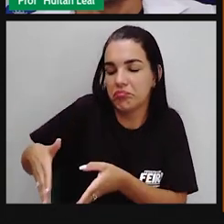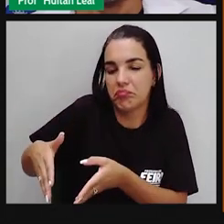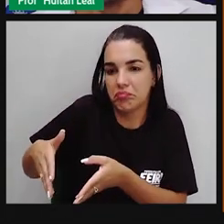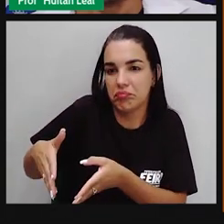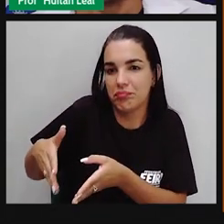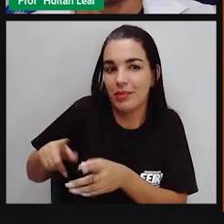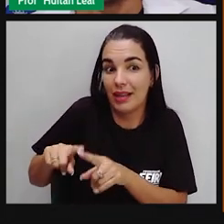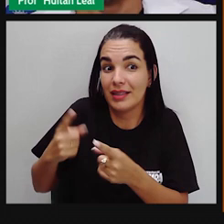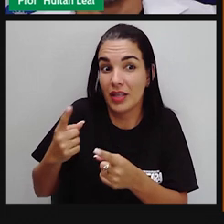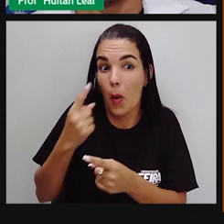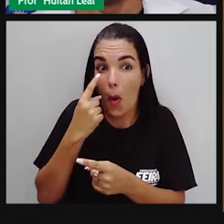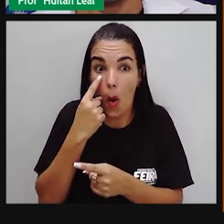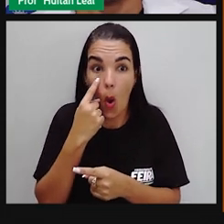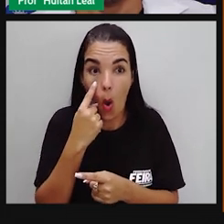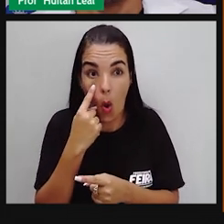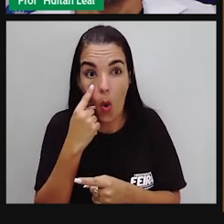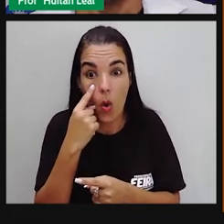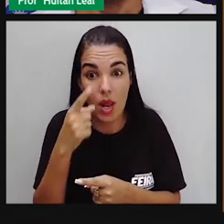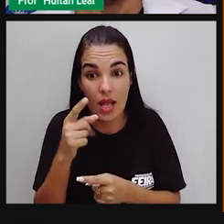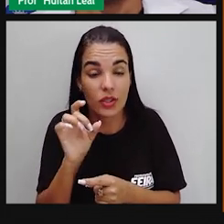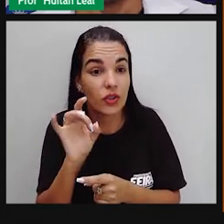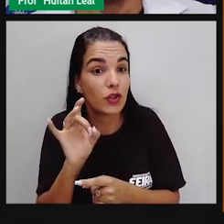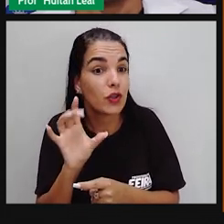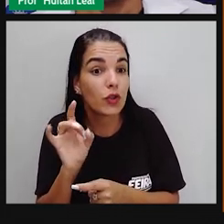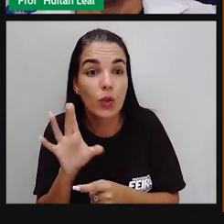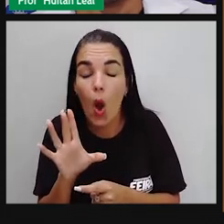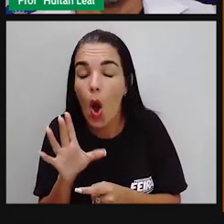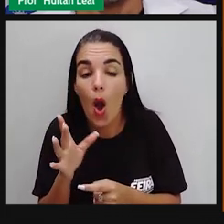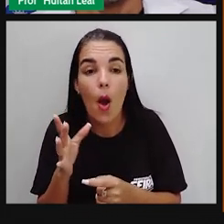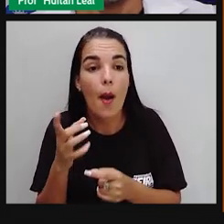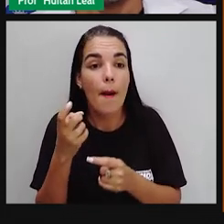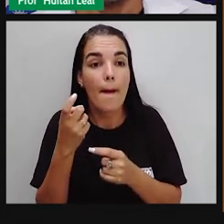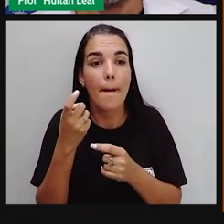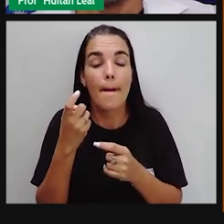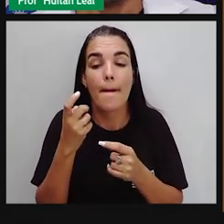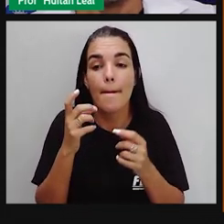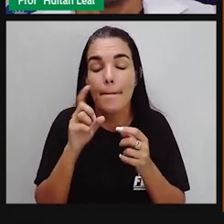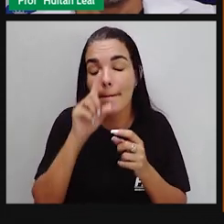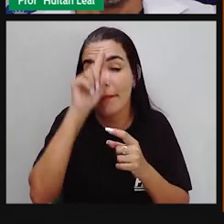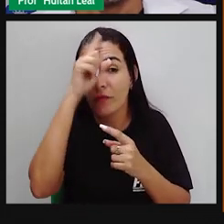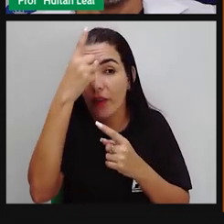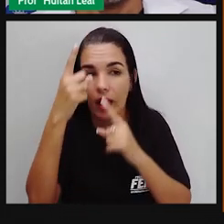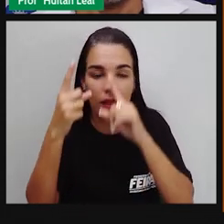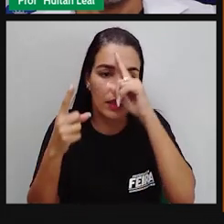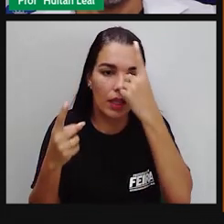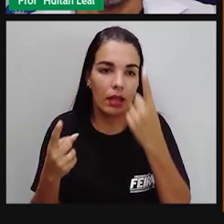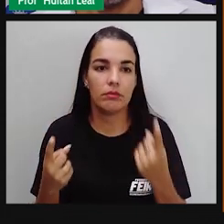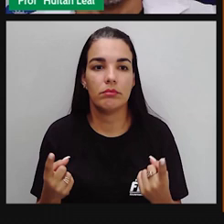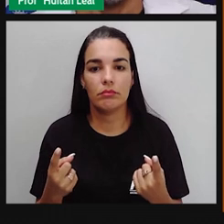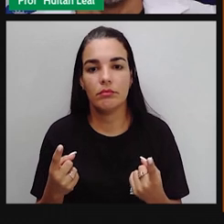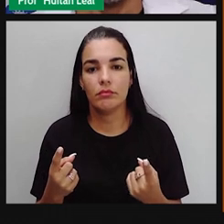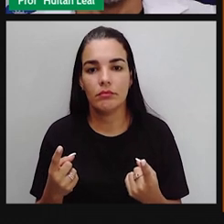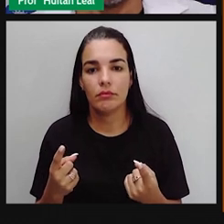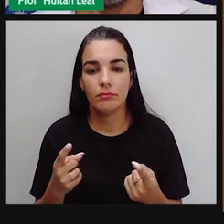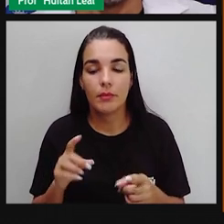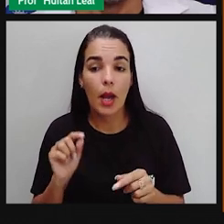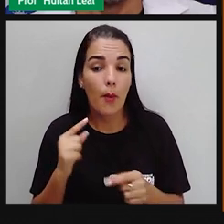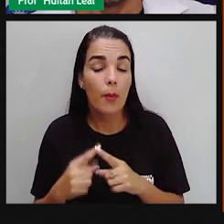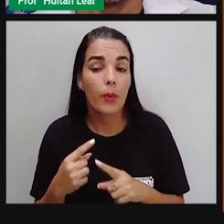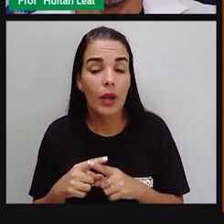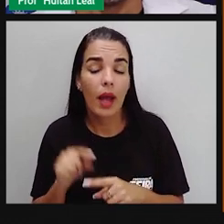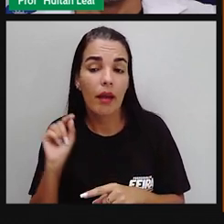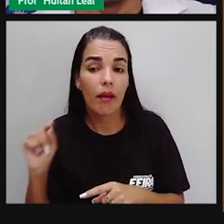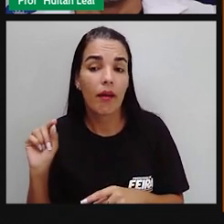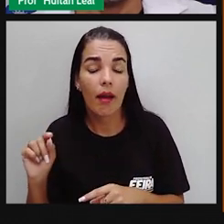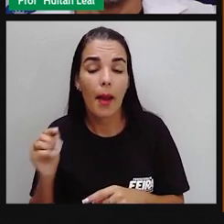Observe que ele faz uma imagem figurativa da primeira imagem. De repente, ele está querendo